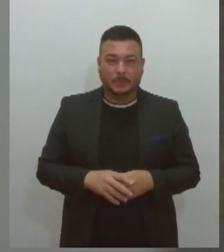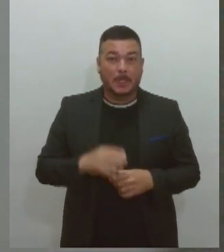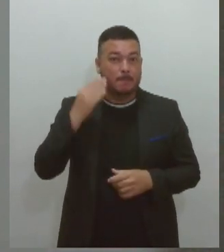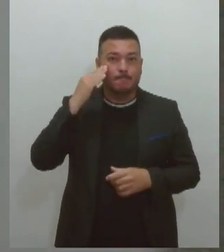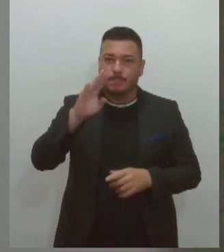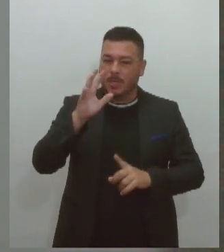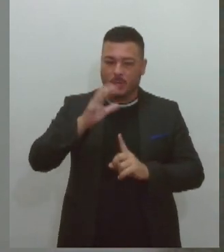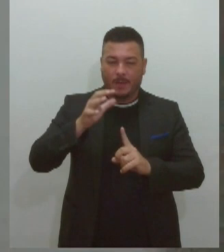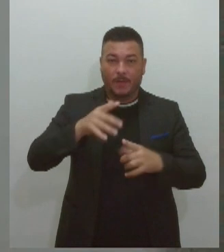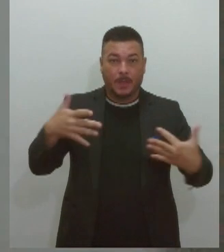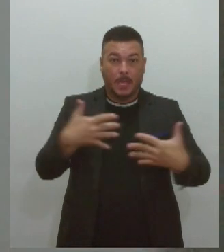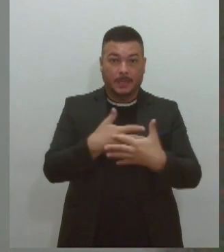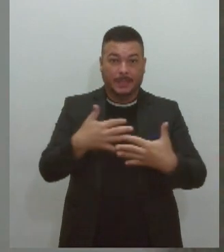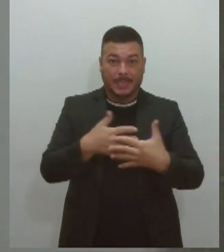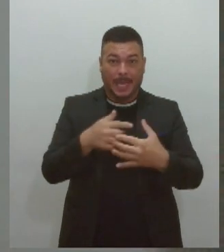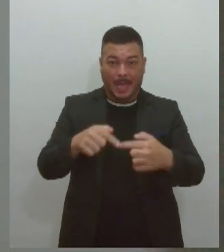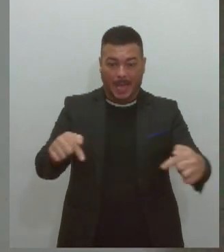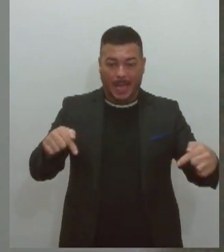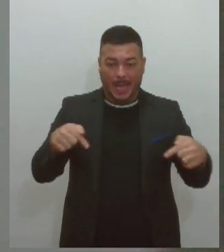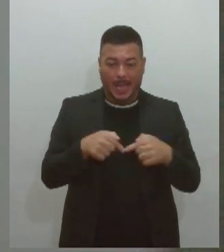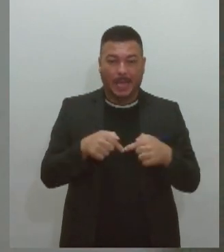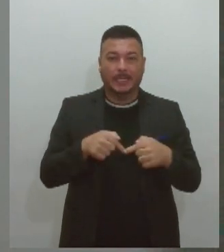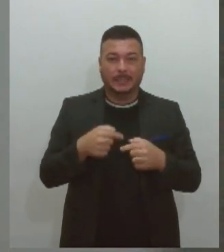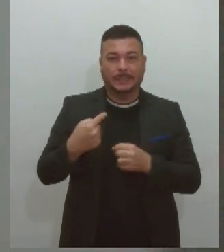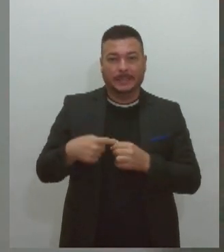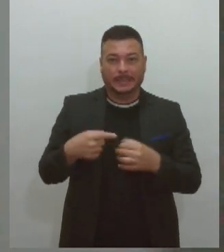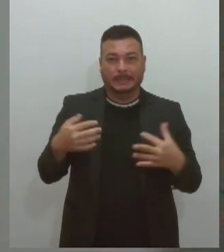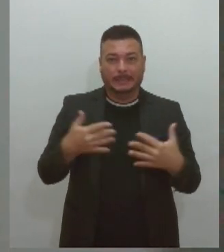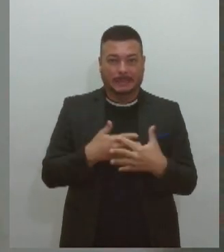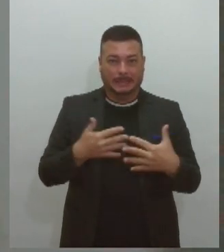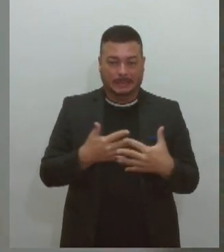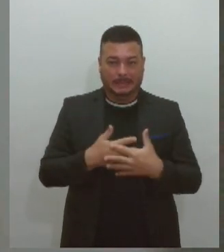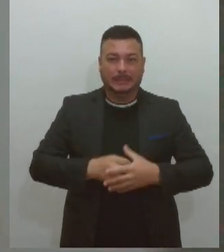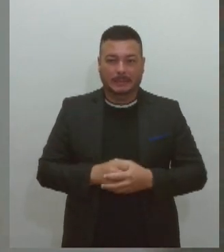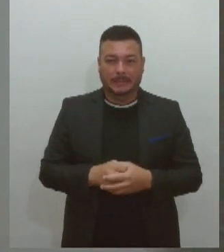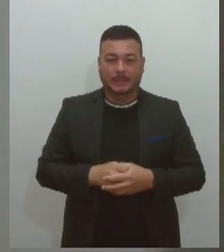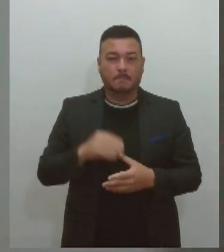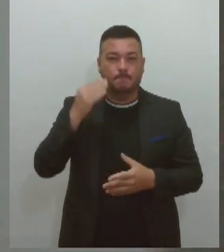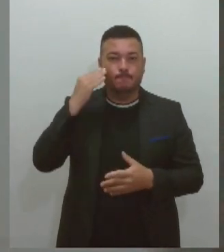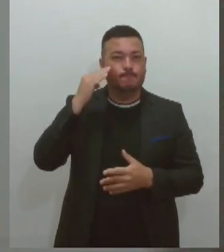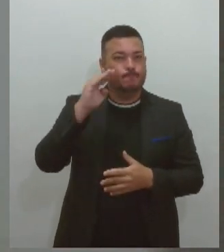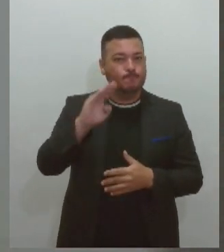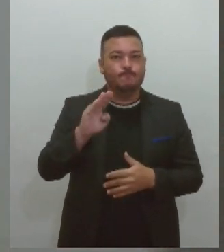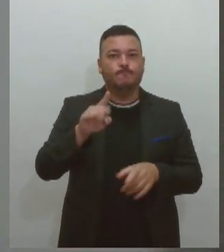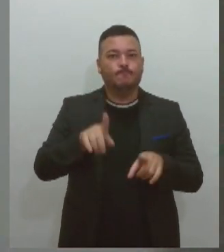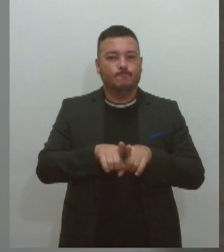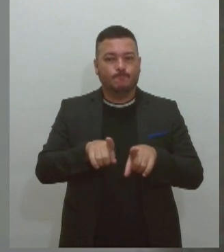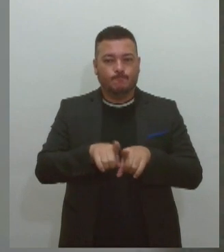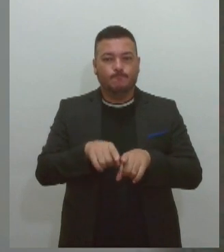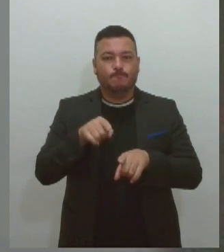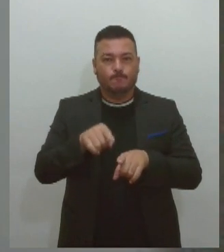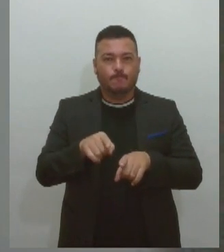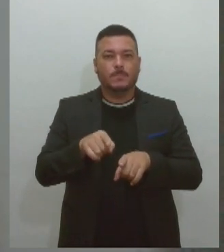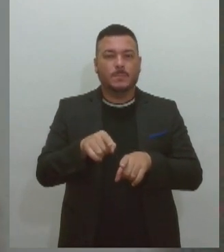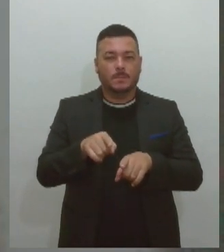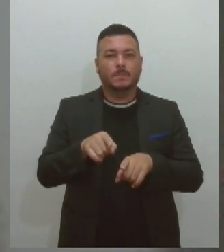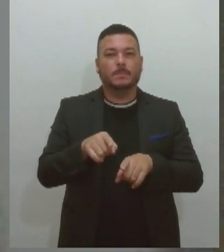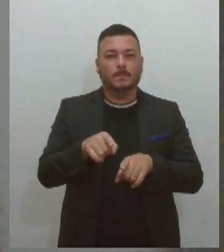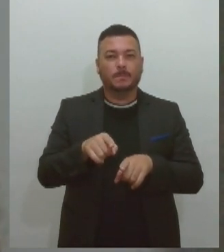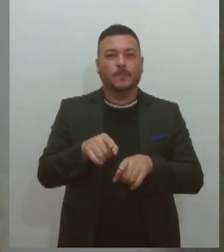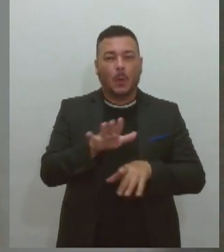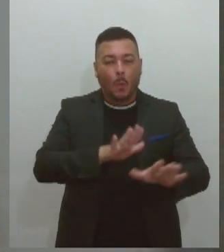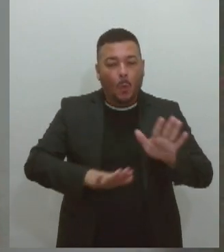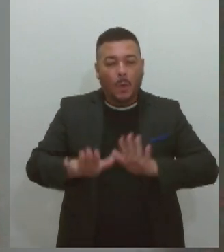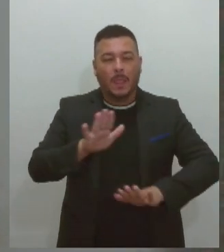aí sofrido, nós temos sofrido muito, principalmente por essa falta de cuidado, né? Com os nossos recursos, que eu